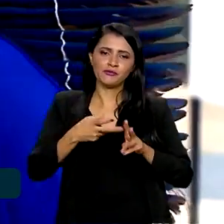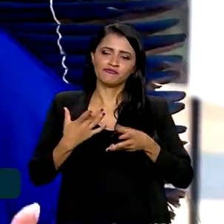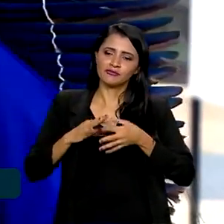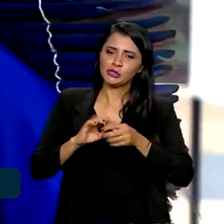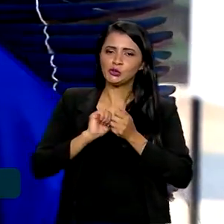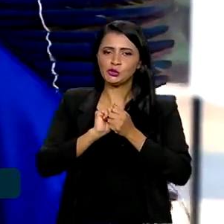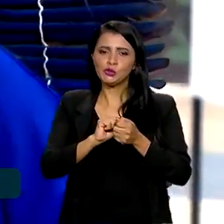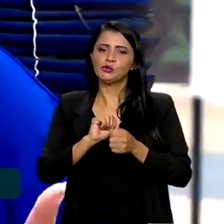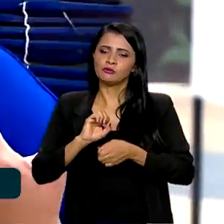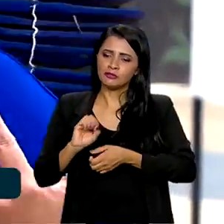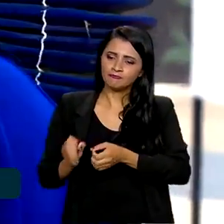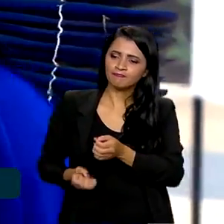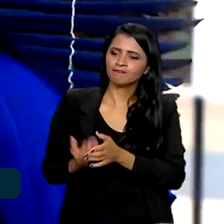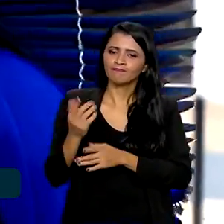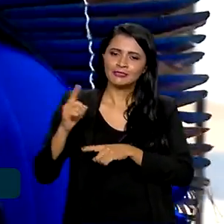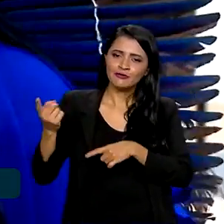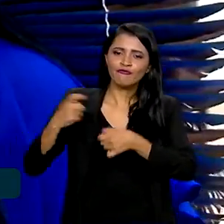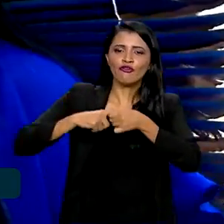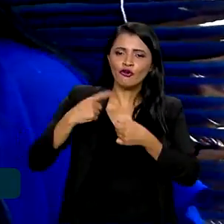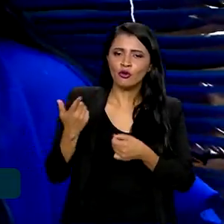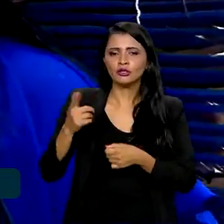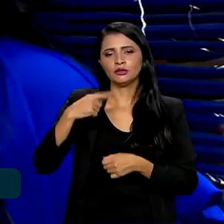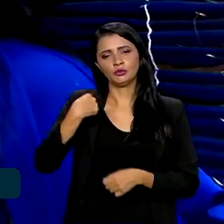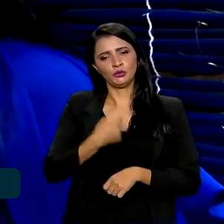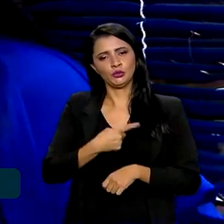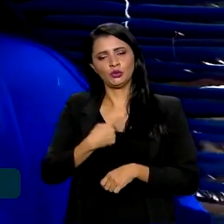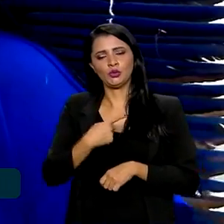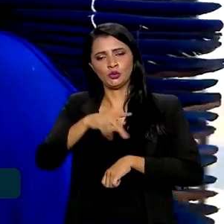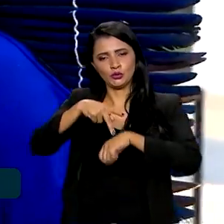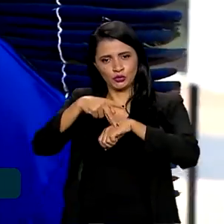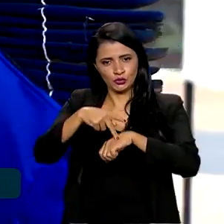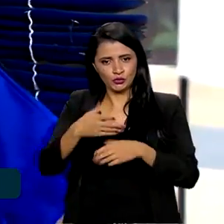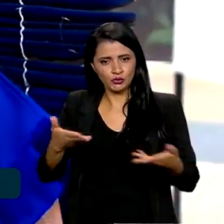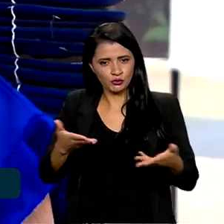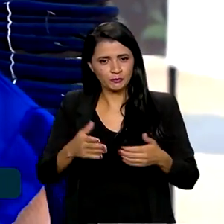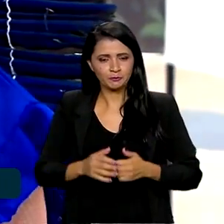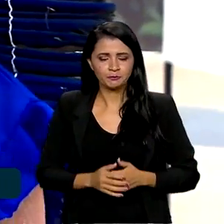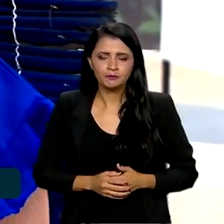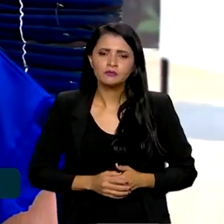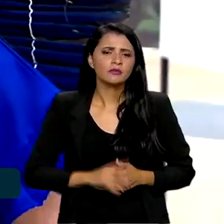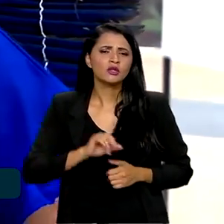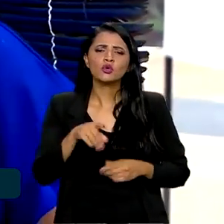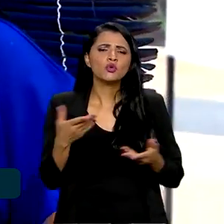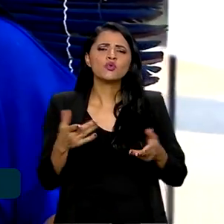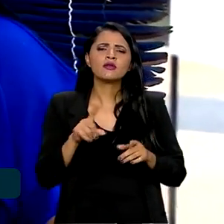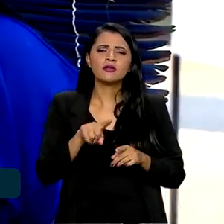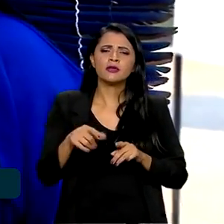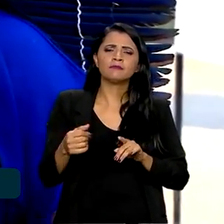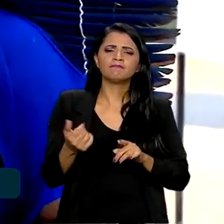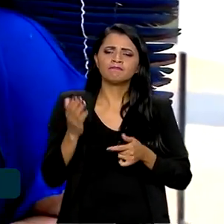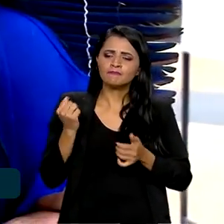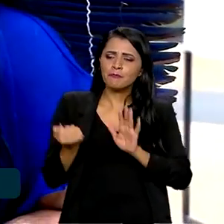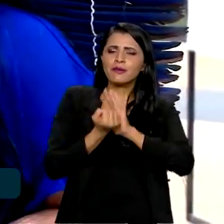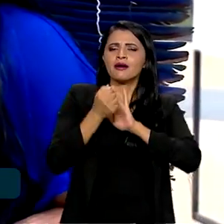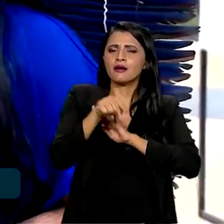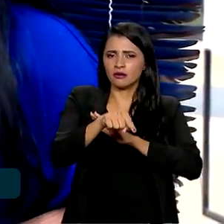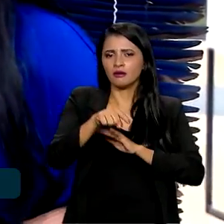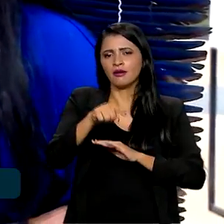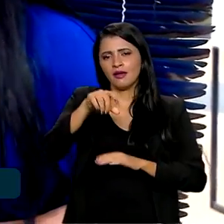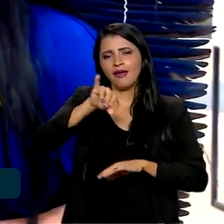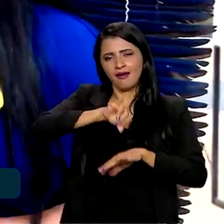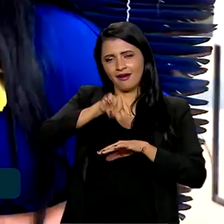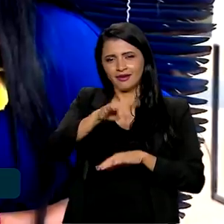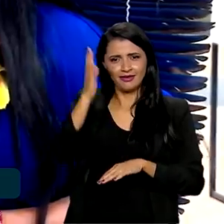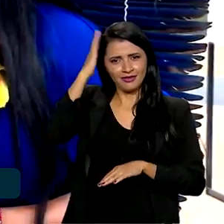construção, nessa reconstrução do nosso país. E o que fica, então, de legado? Tanto para Belém, que sediou esse